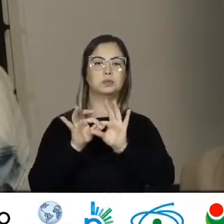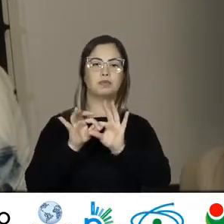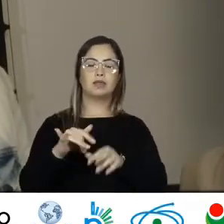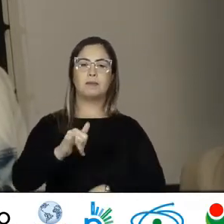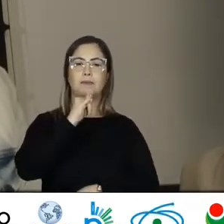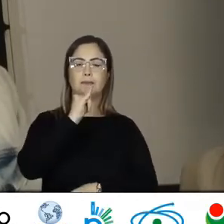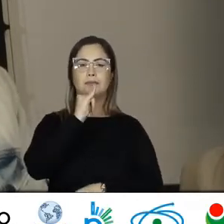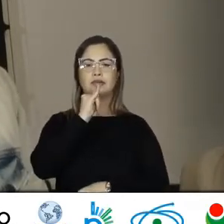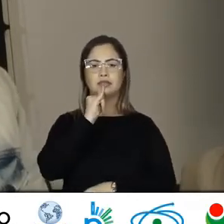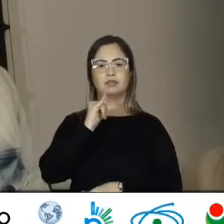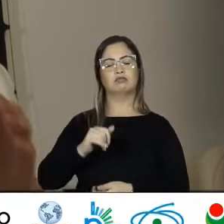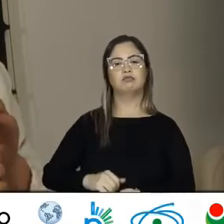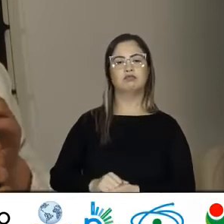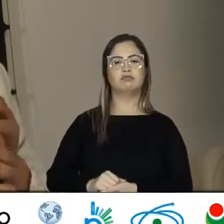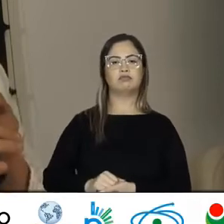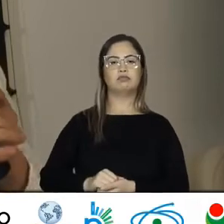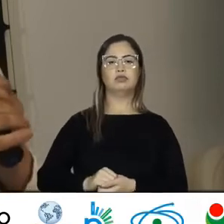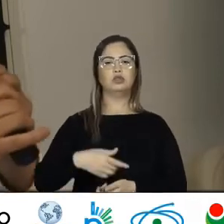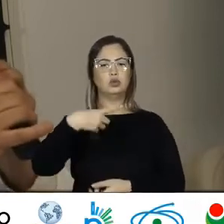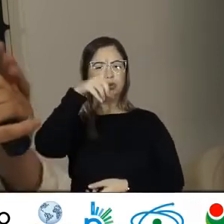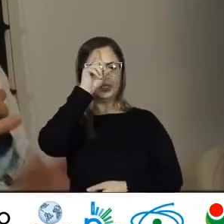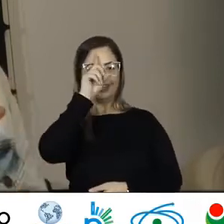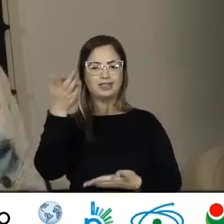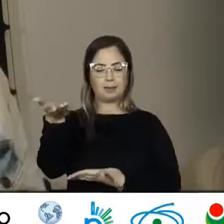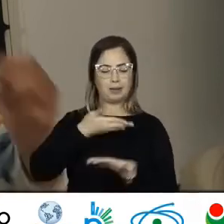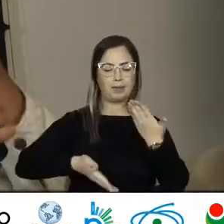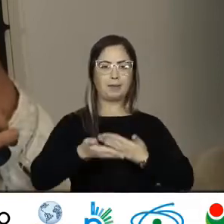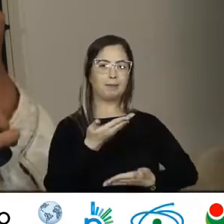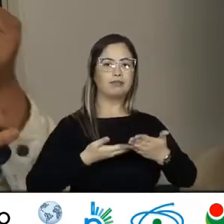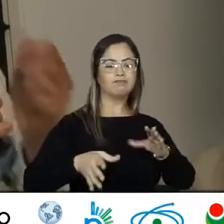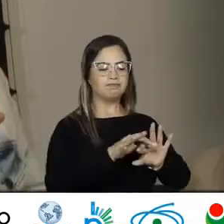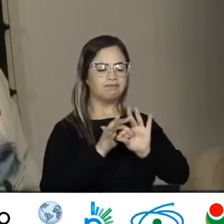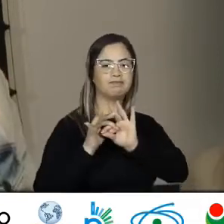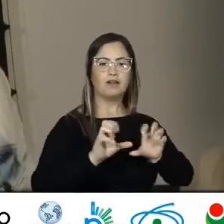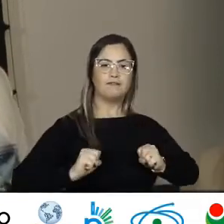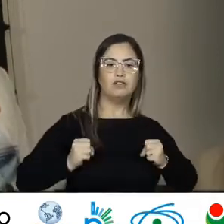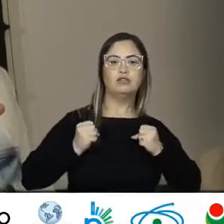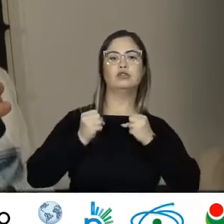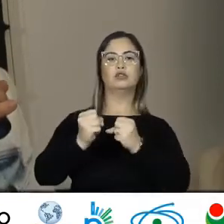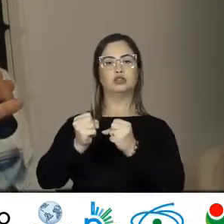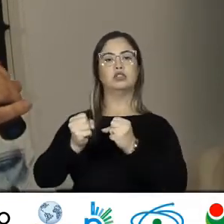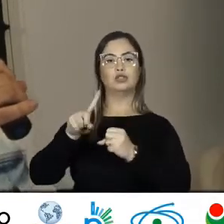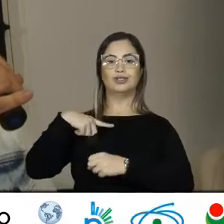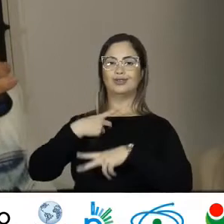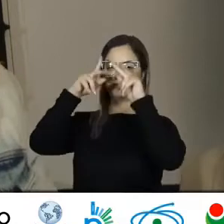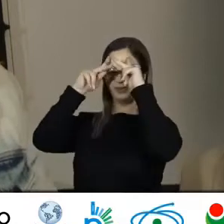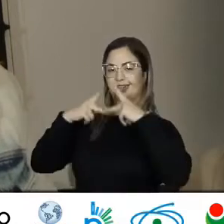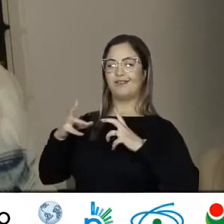Estabelecemos No cotidiano Elas nos fortalecem Enquanto Humanidade